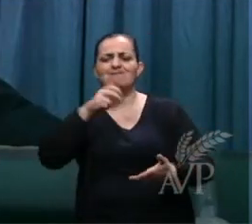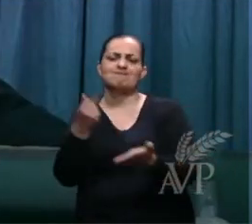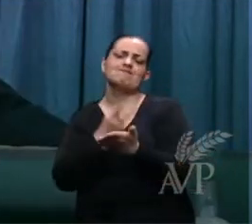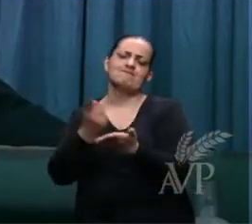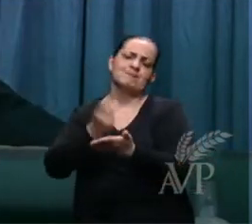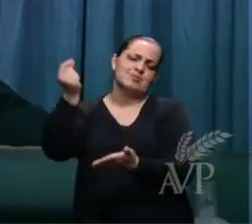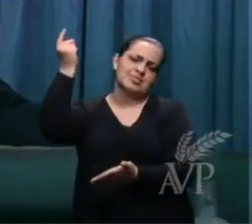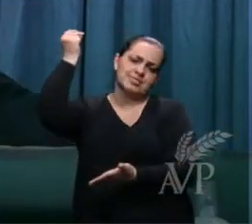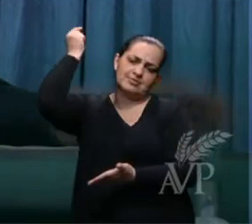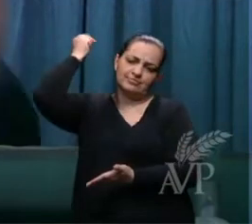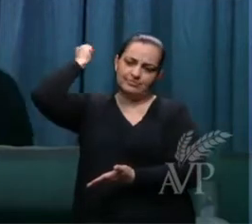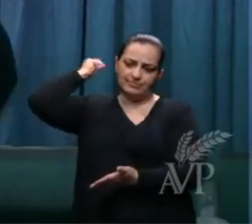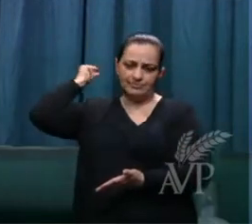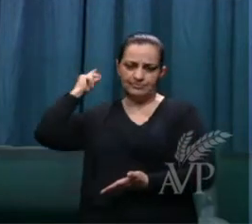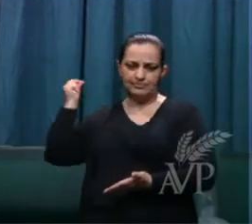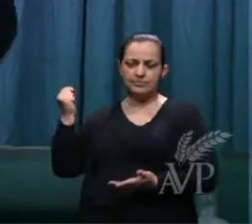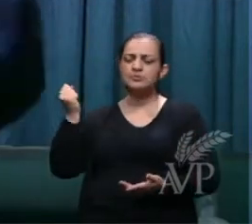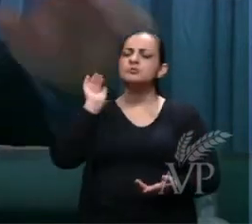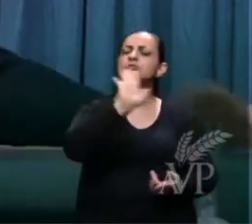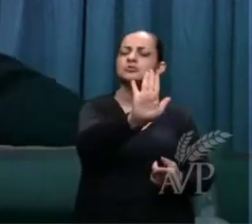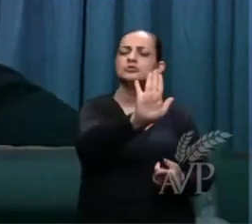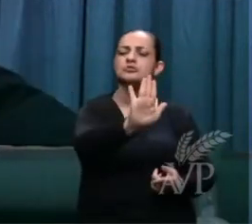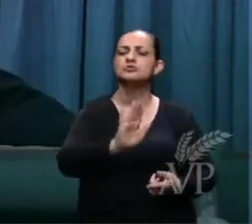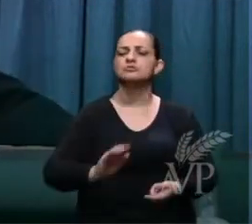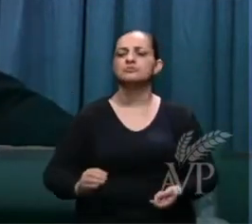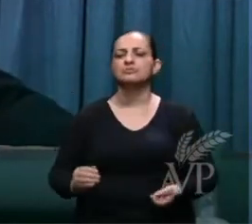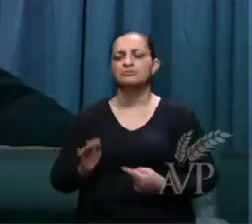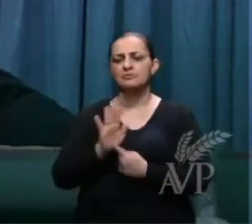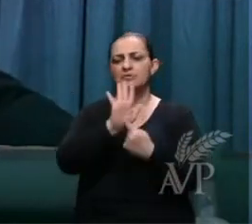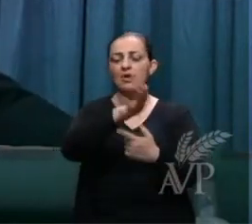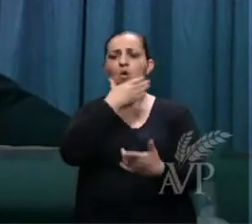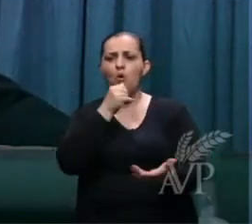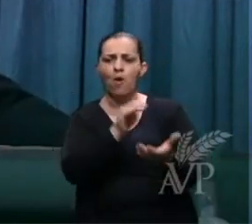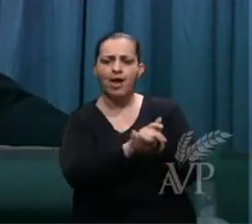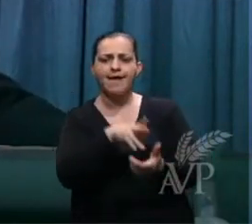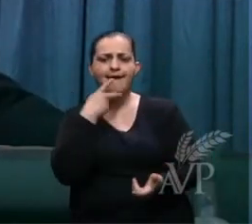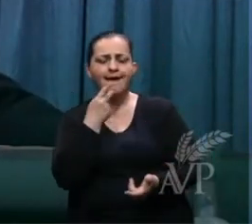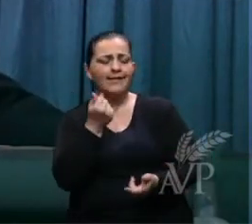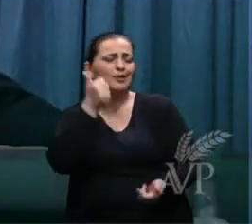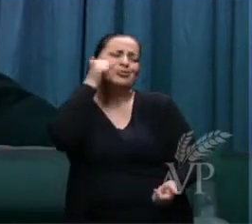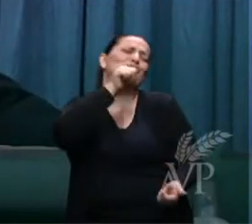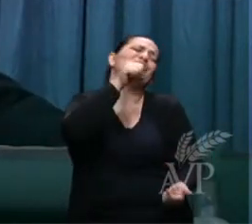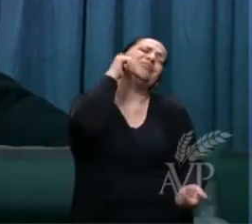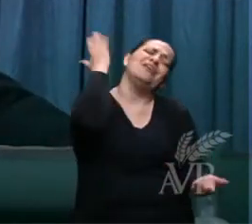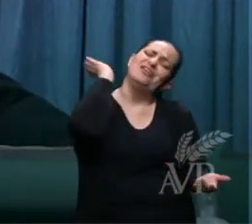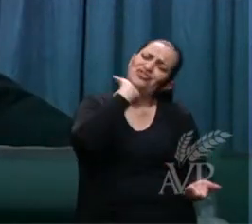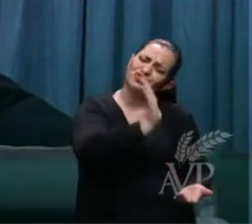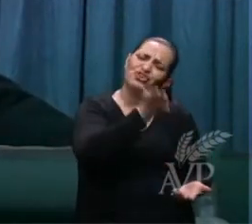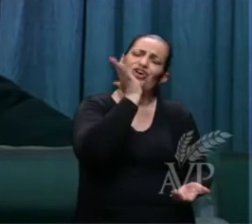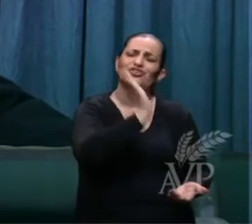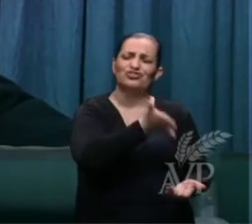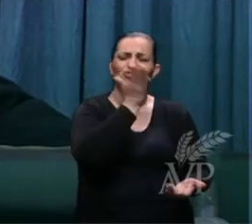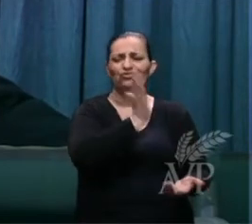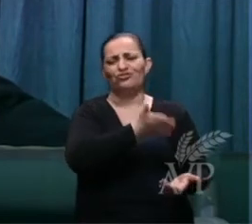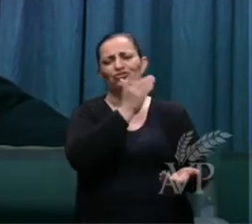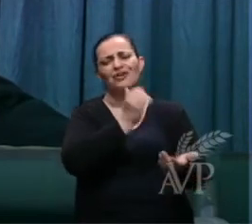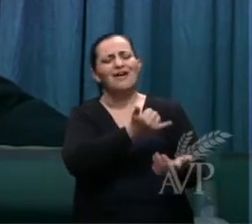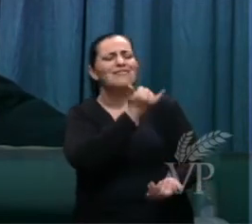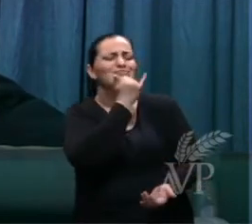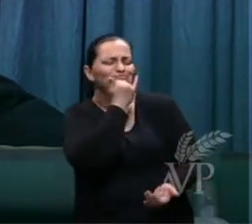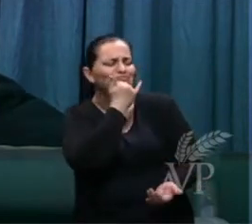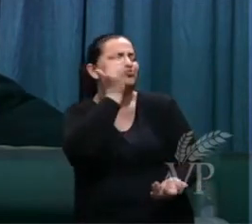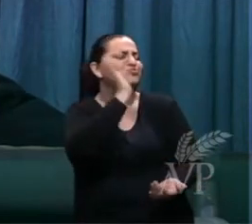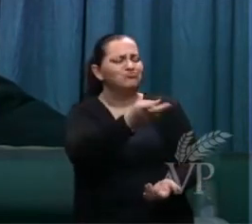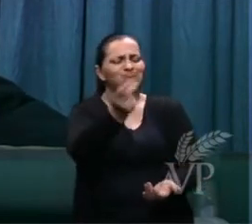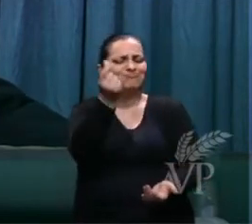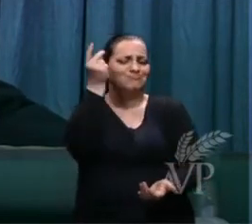e joga na cara o marido diz mulher há tanto tempo já acertamos isso eu te pedi perdão